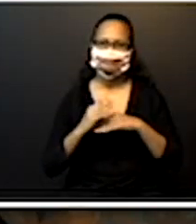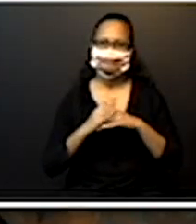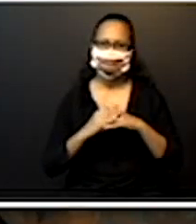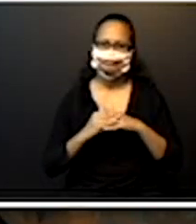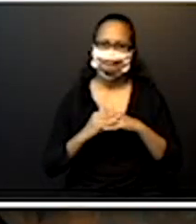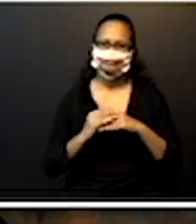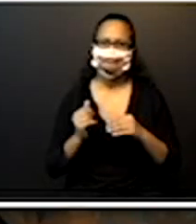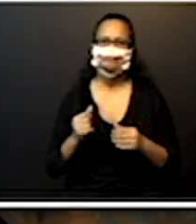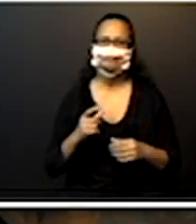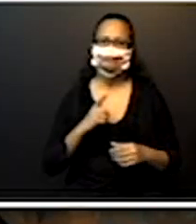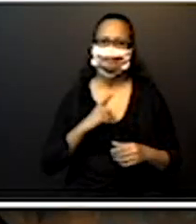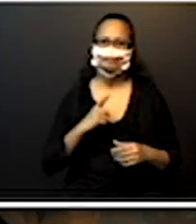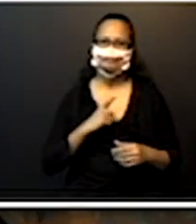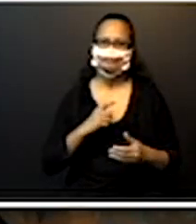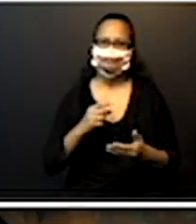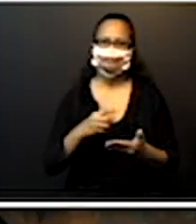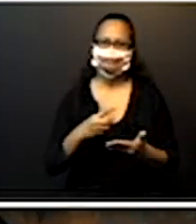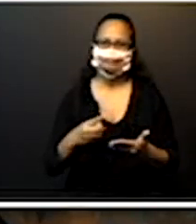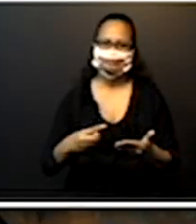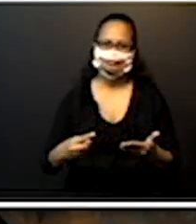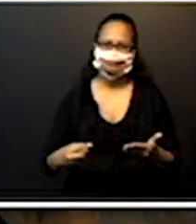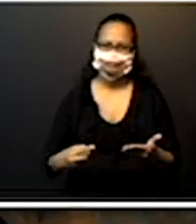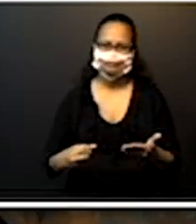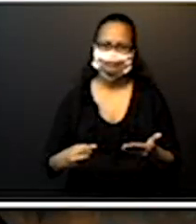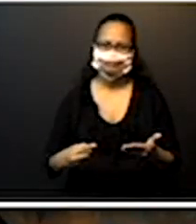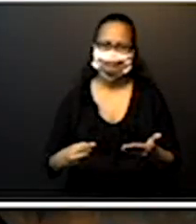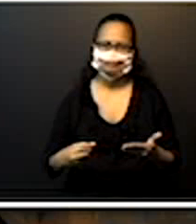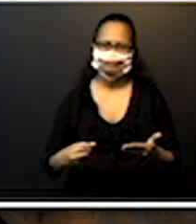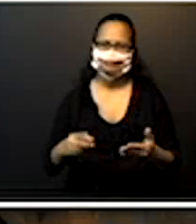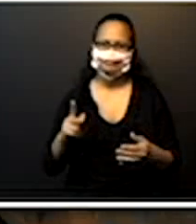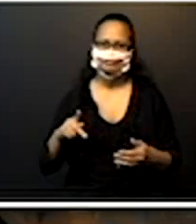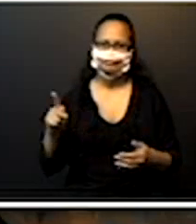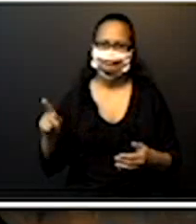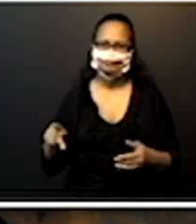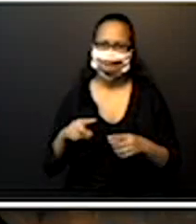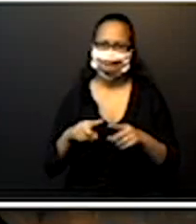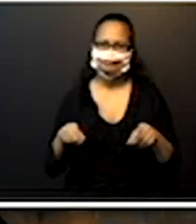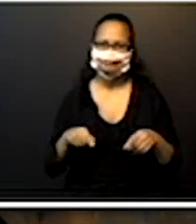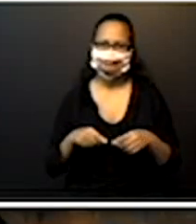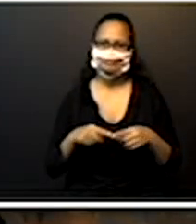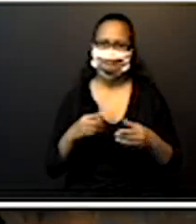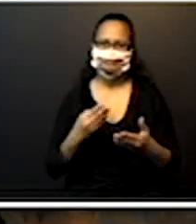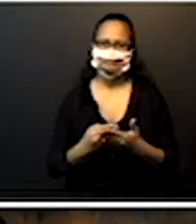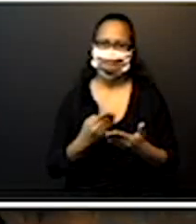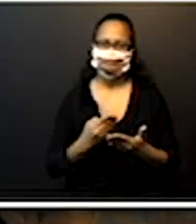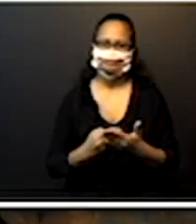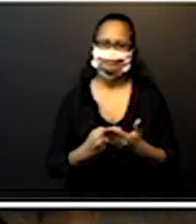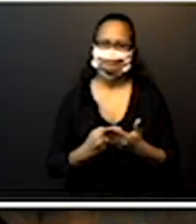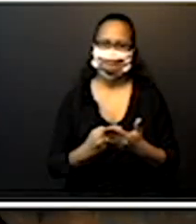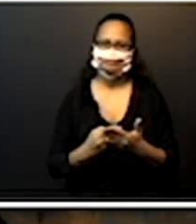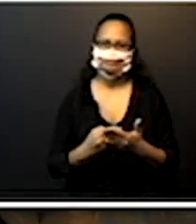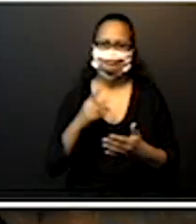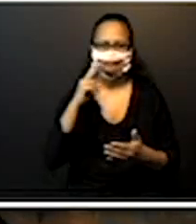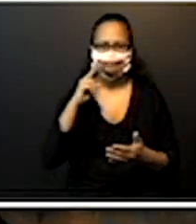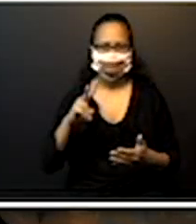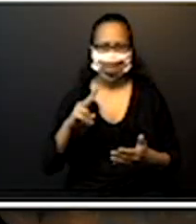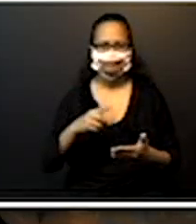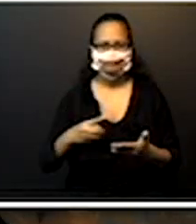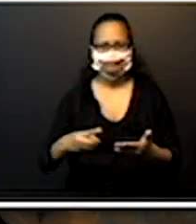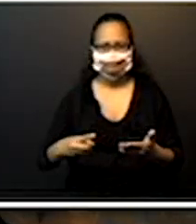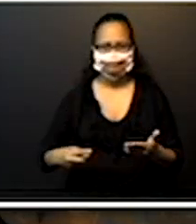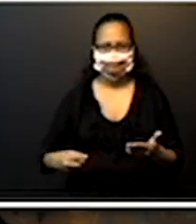material impresso, aquele que a gente usa em sala de aula, que a professora usa, que vocês vão ver, que é o mesmo material,